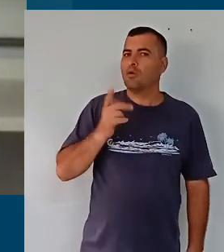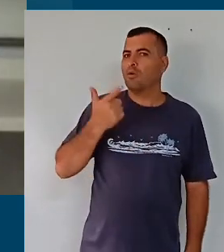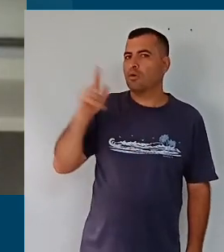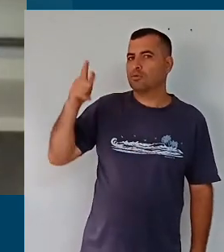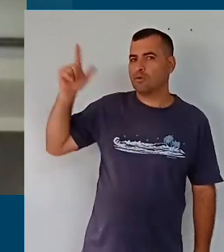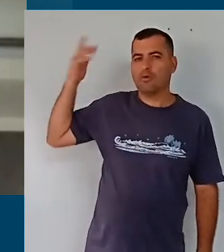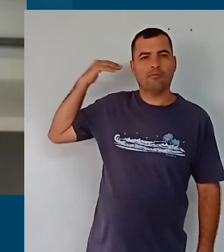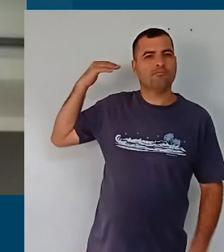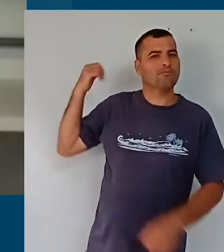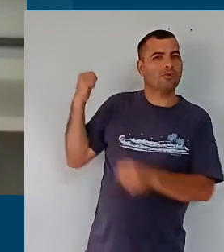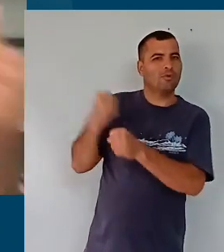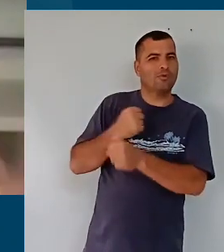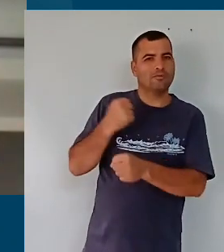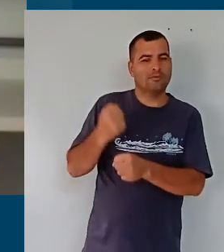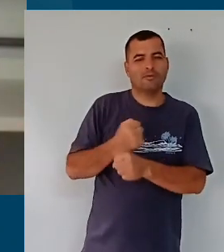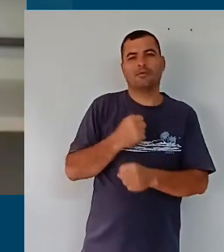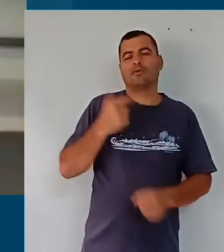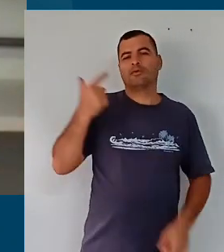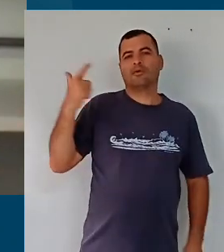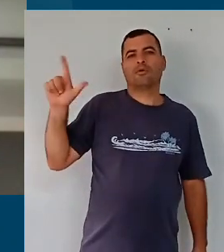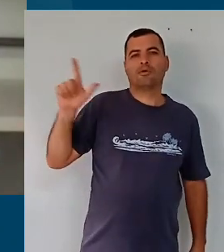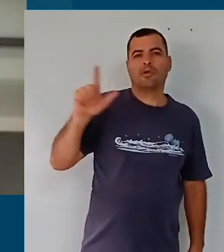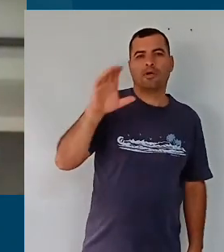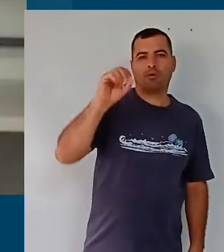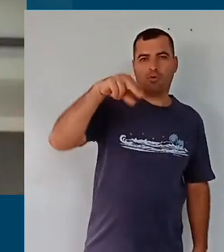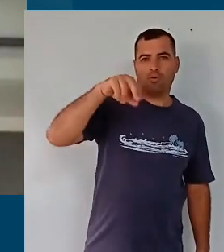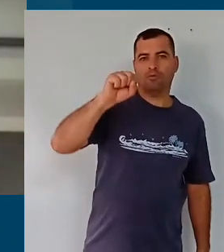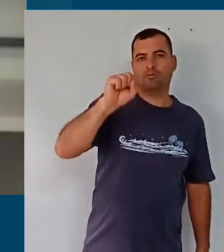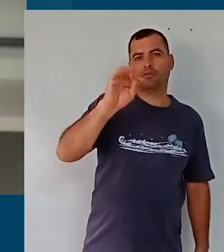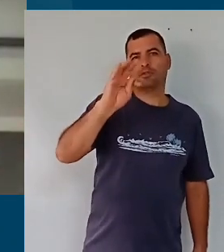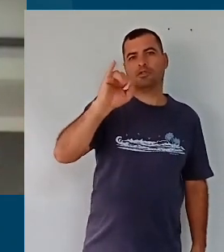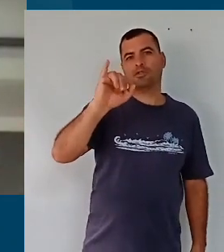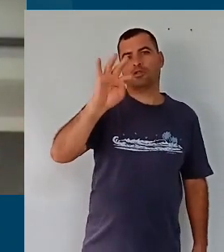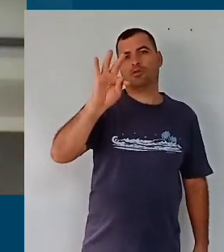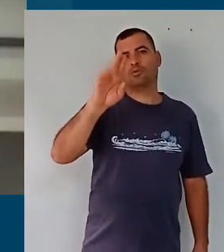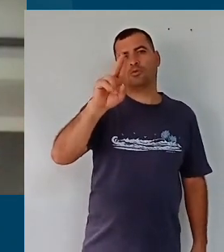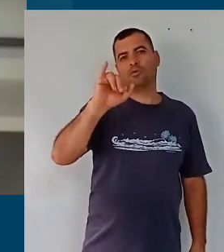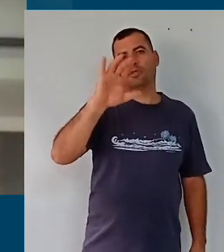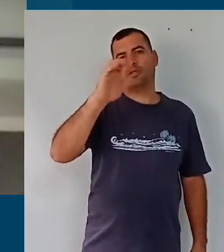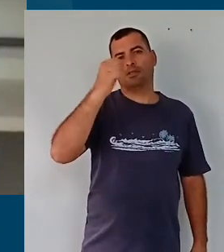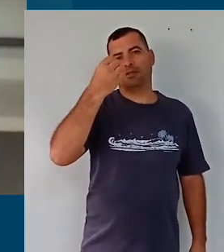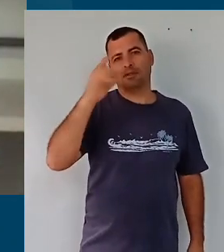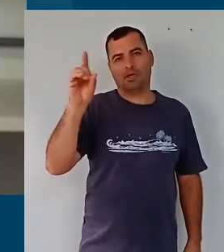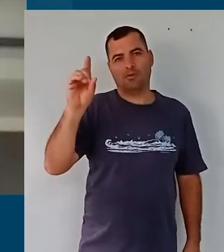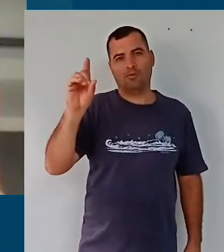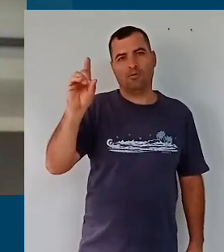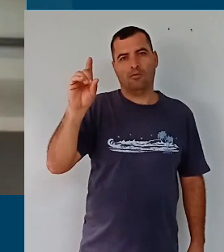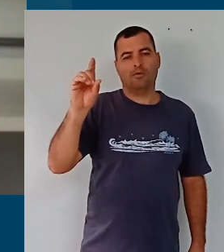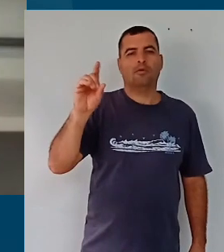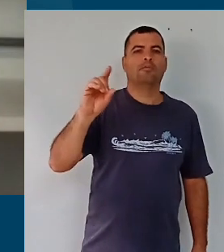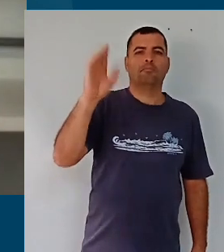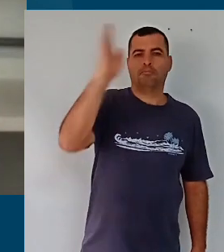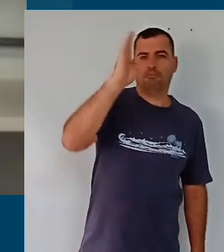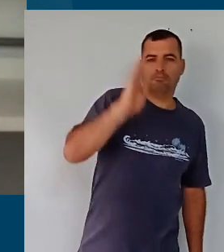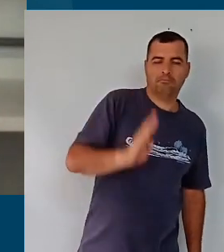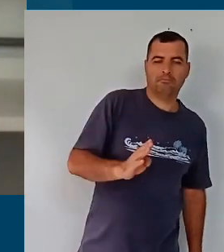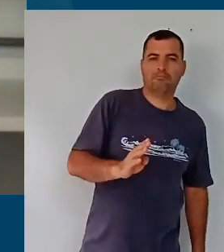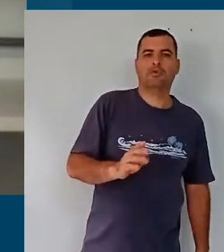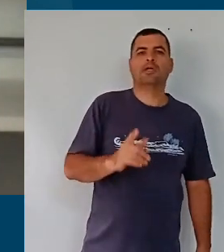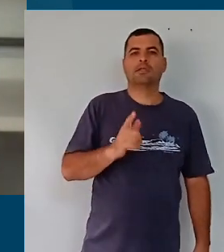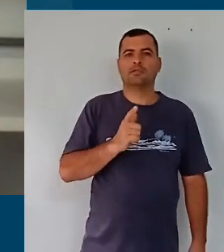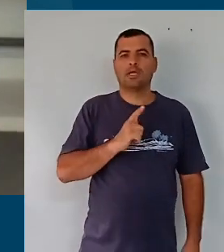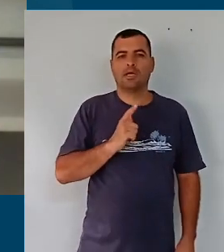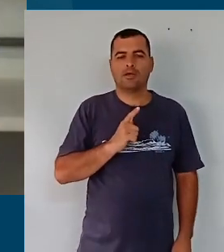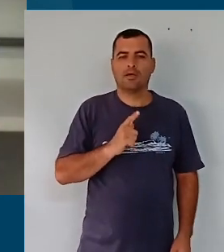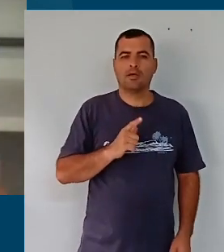momentos, vem da Constituição Federal, que já falava a respeito de uma base comum da educação brasileira,